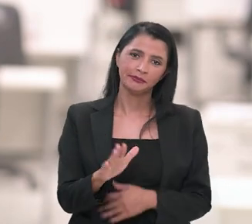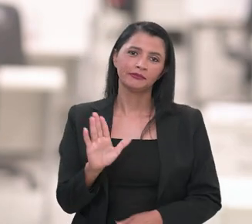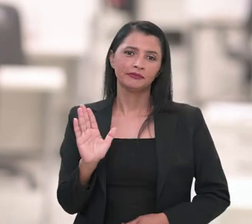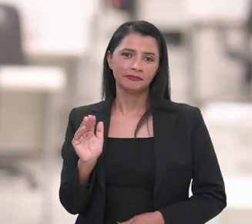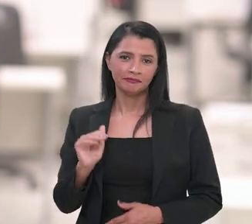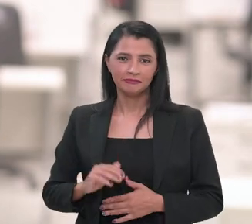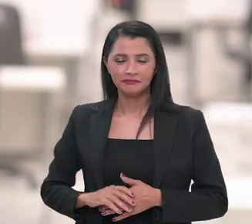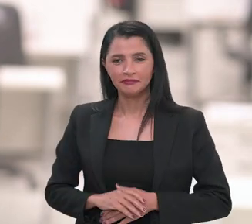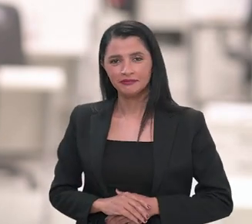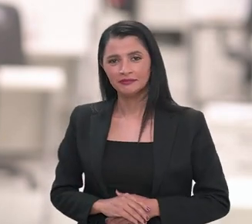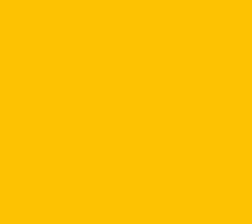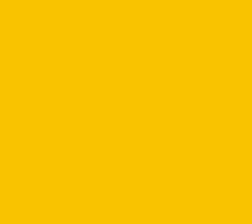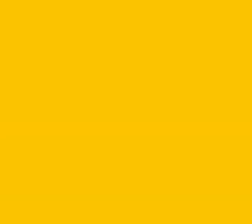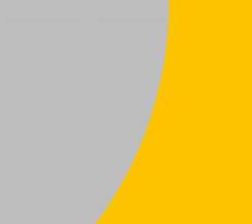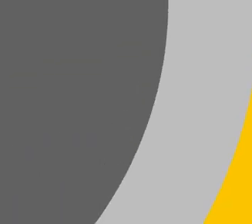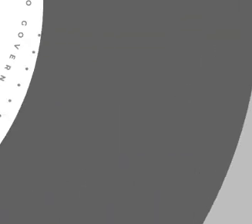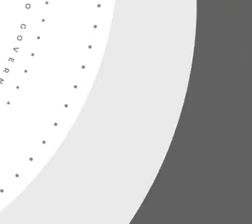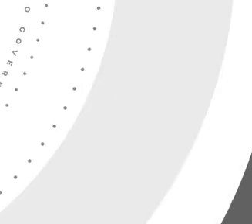a gente nas redes sociais.